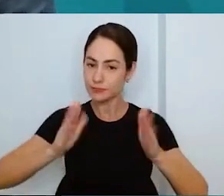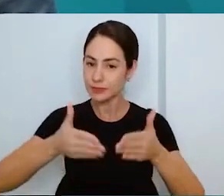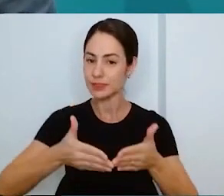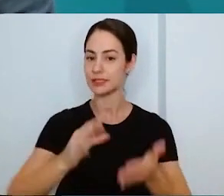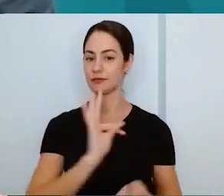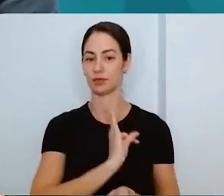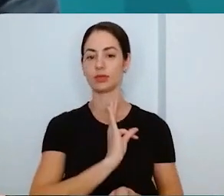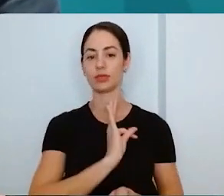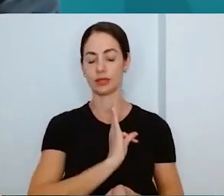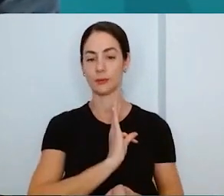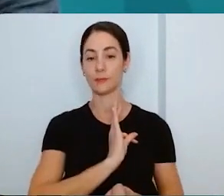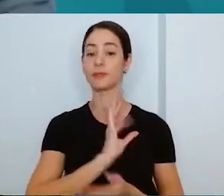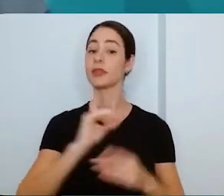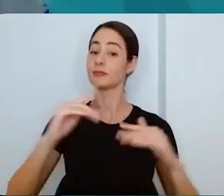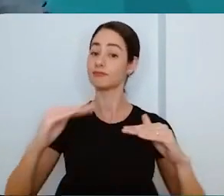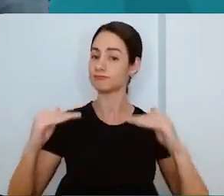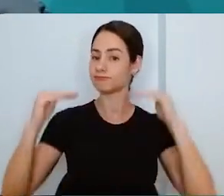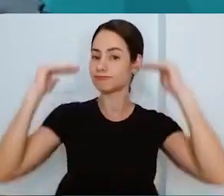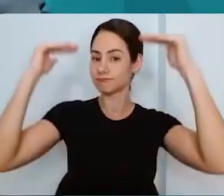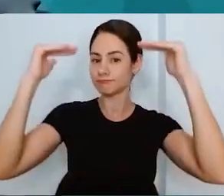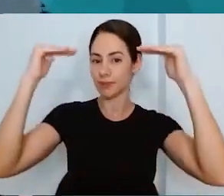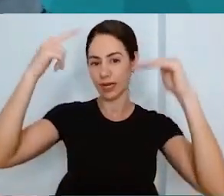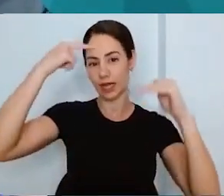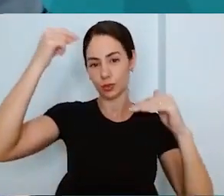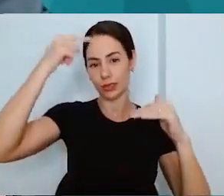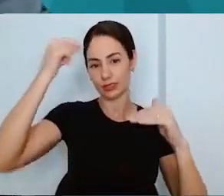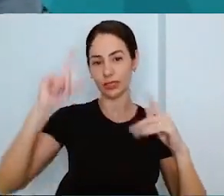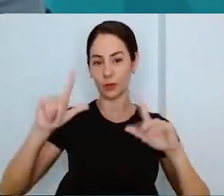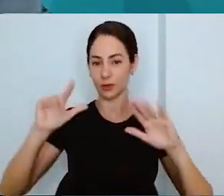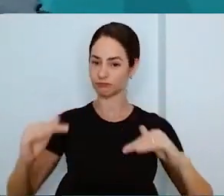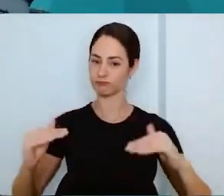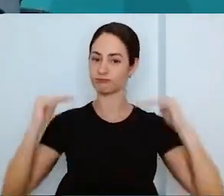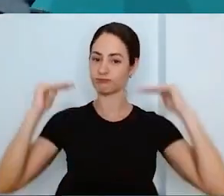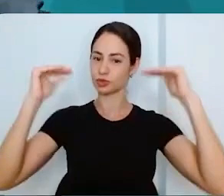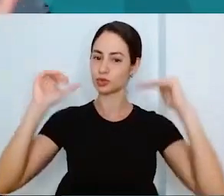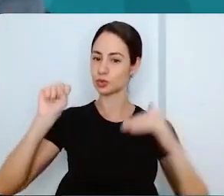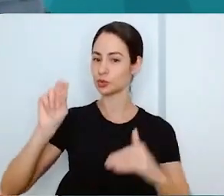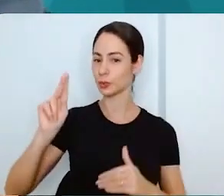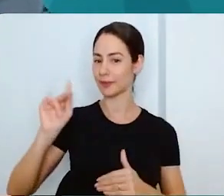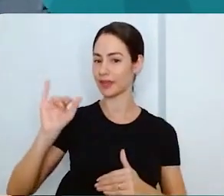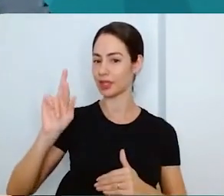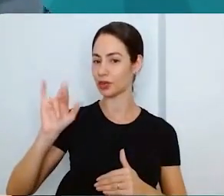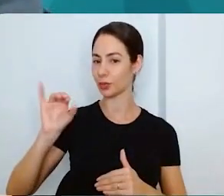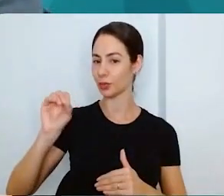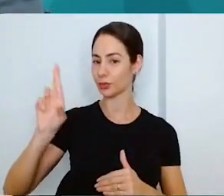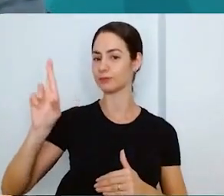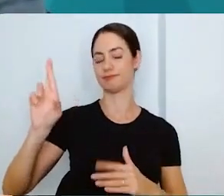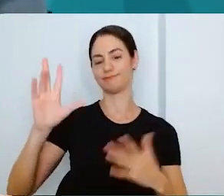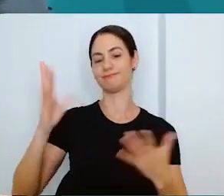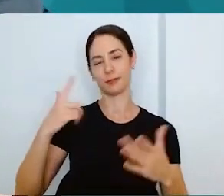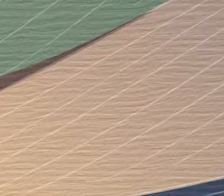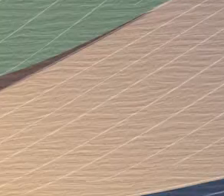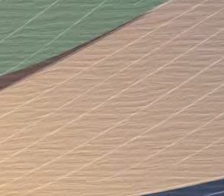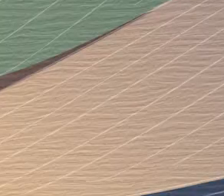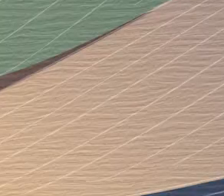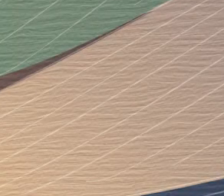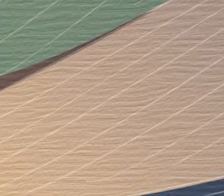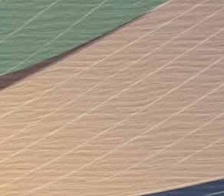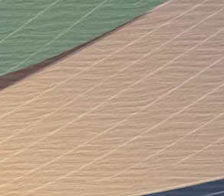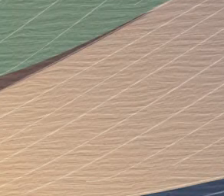mais específica. E a graduação são os cursos de nível superior, que a gente vai depois falar um pouquinho mais deles aí pra frente.